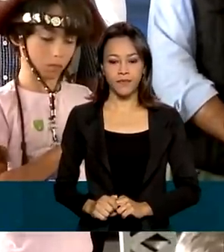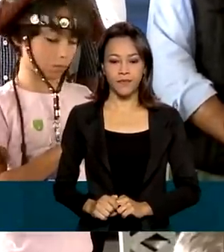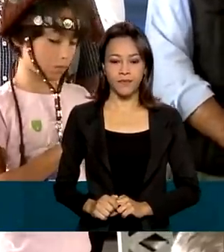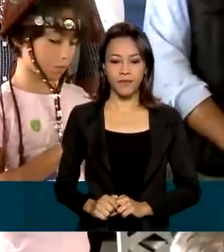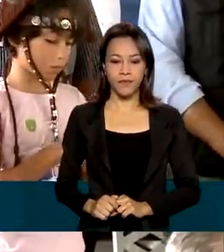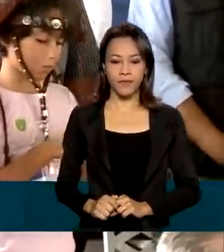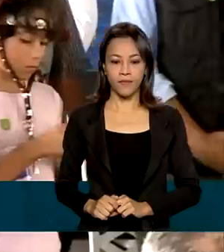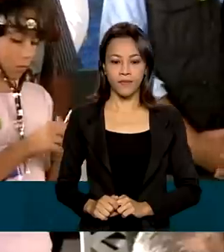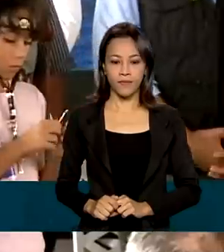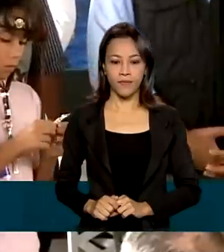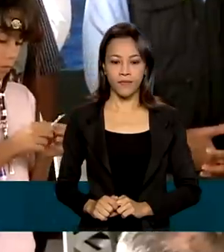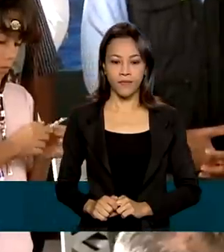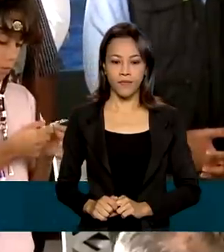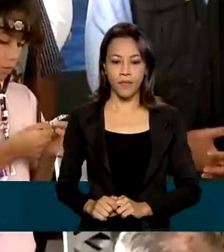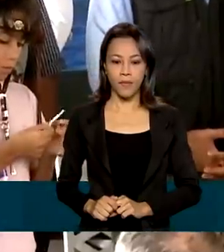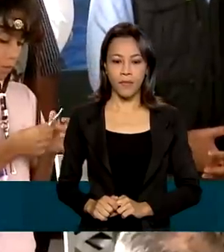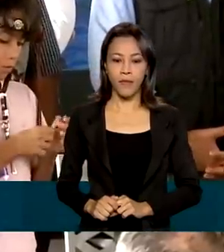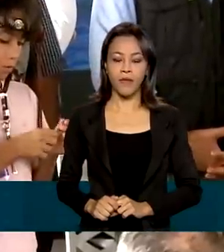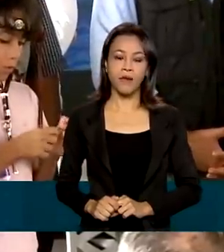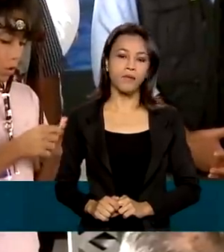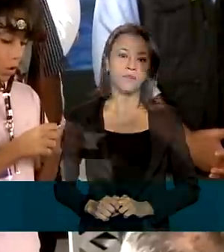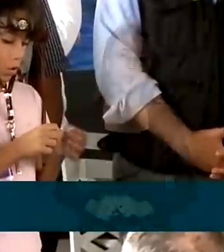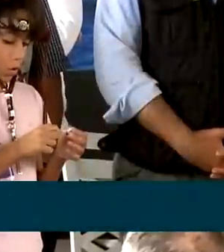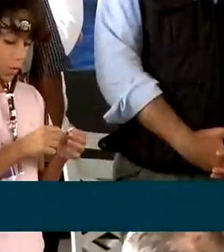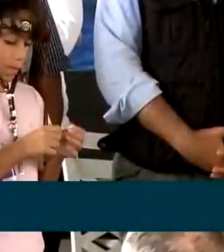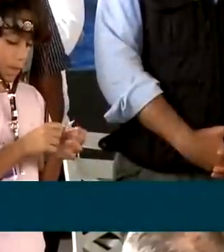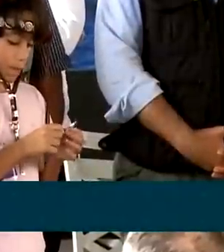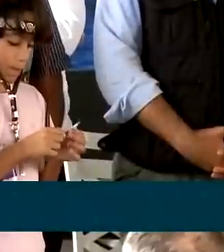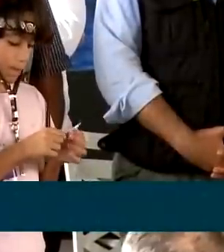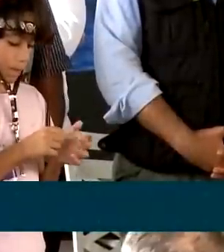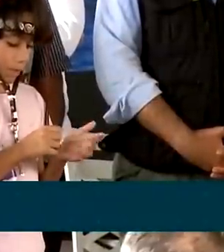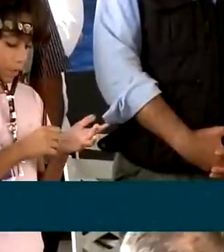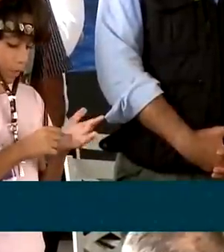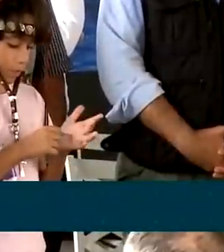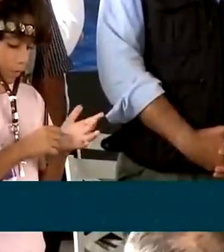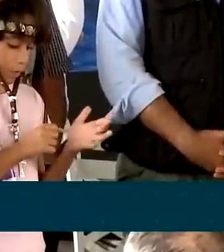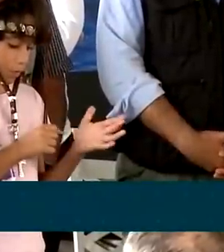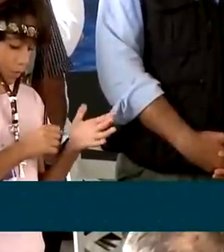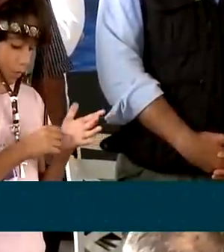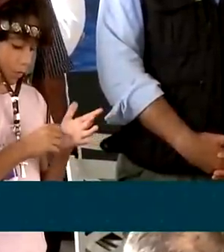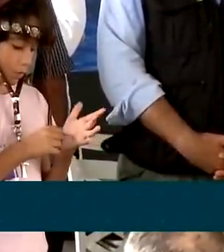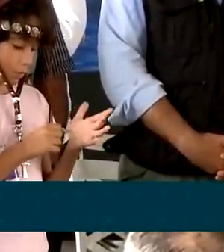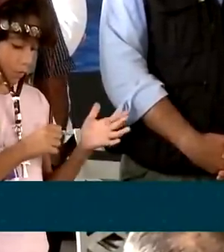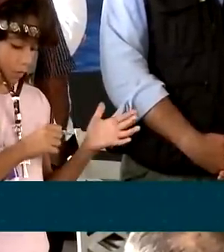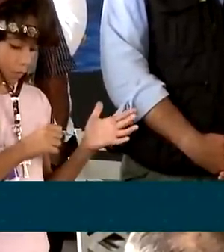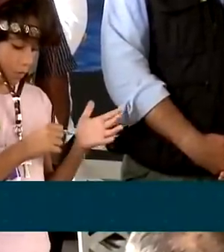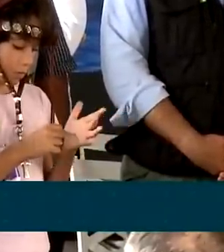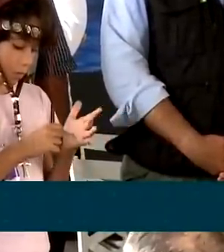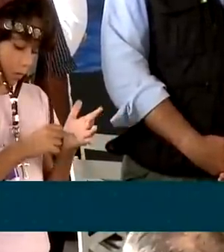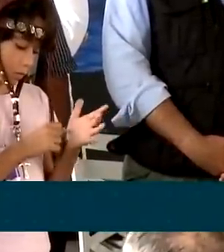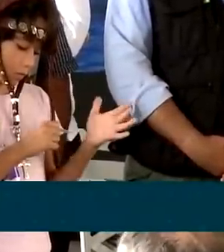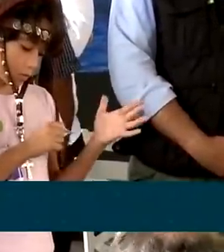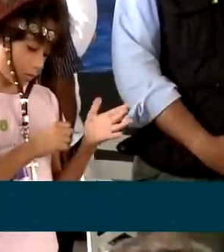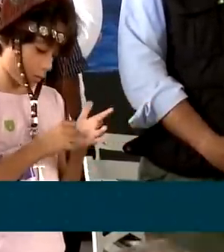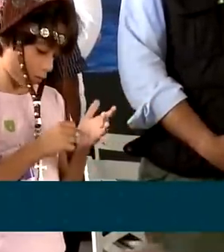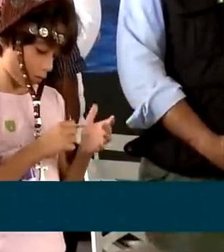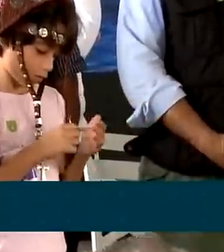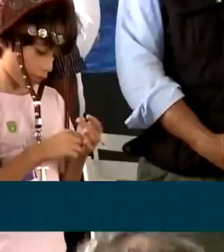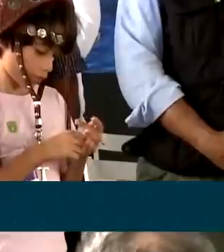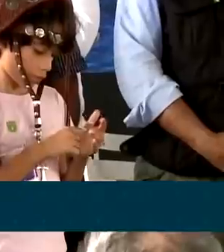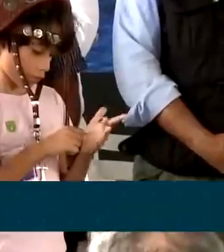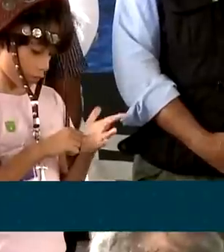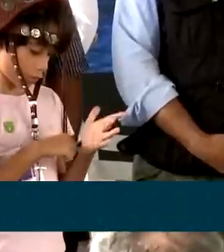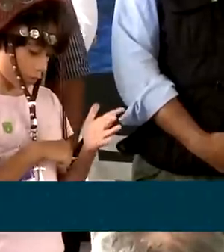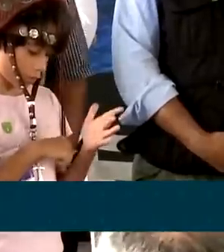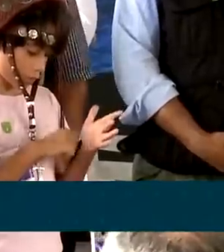uma obra dessa. Mas aqui, muitos cabra da Pestes trabalharam arduamente